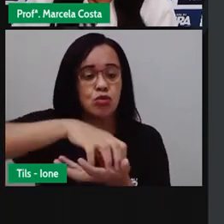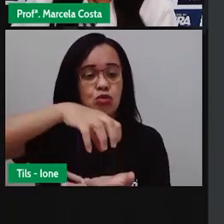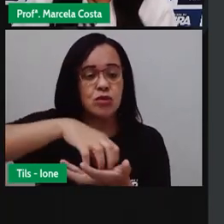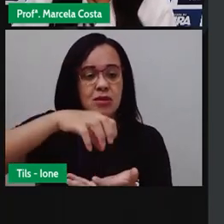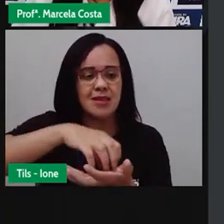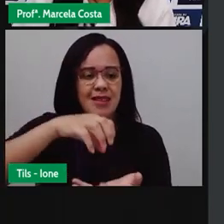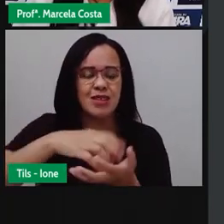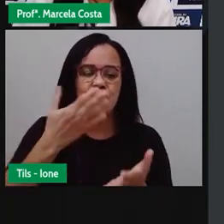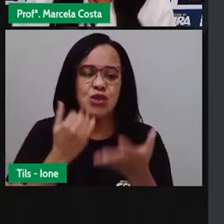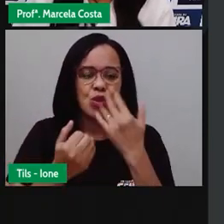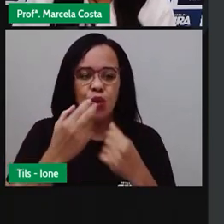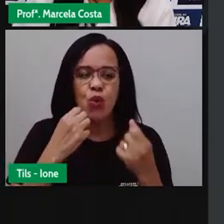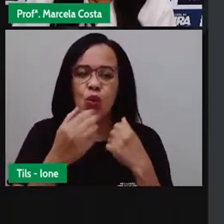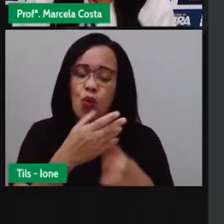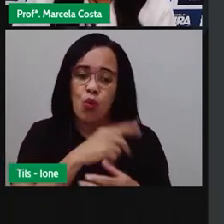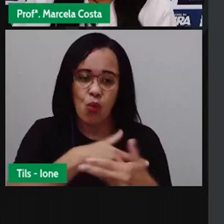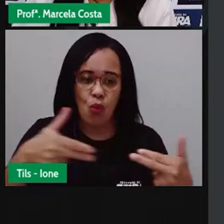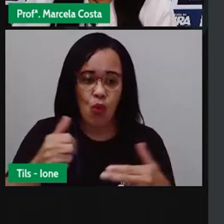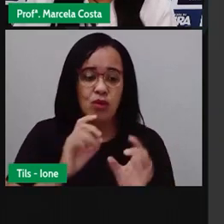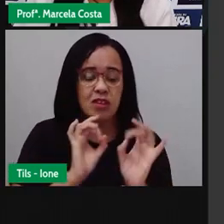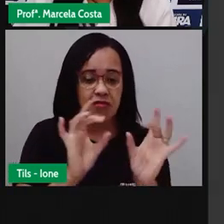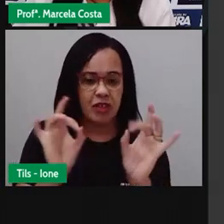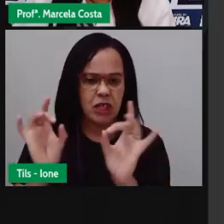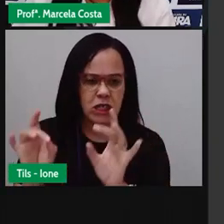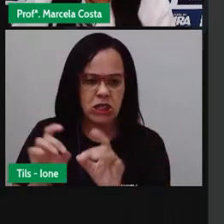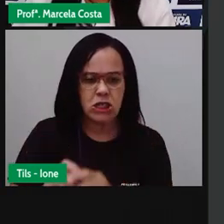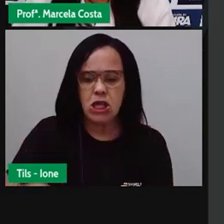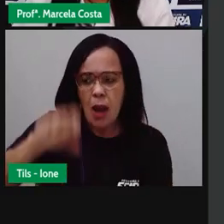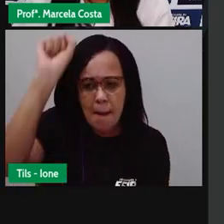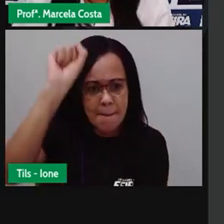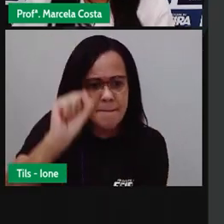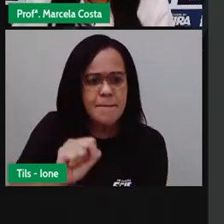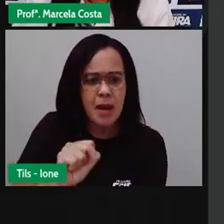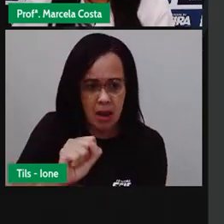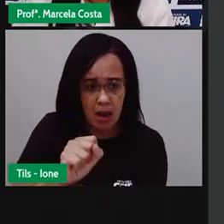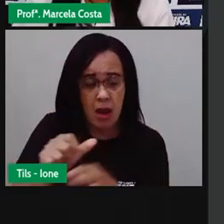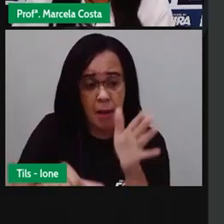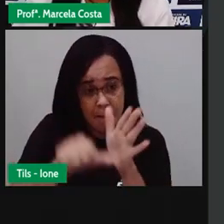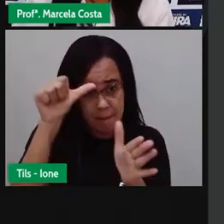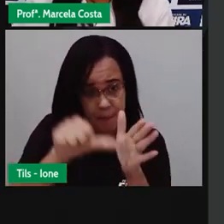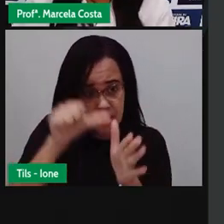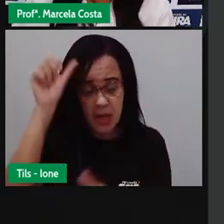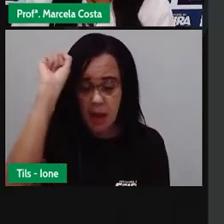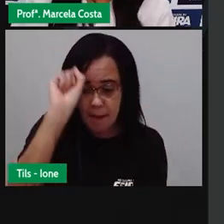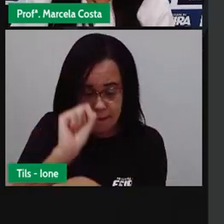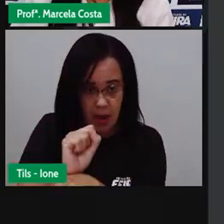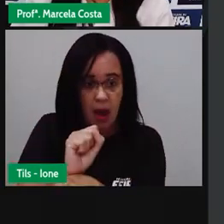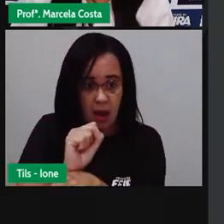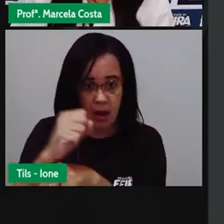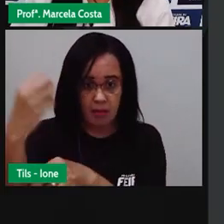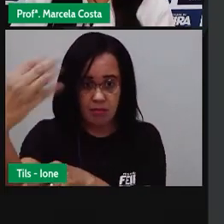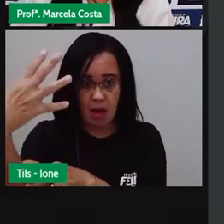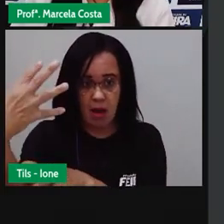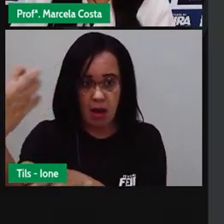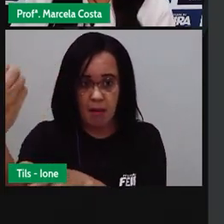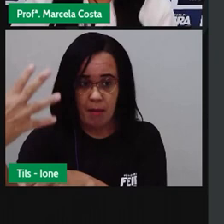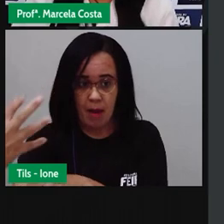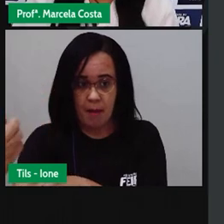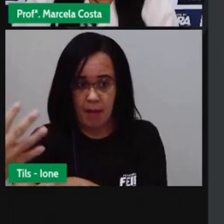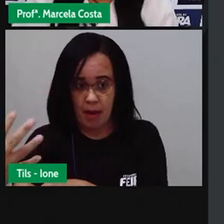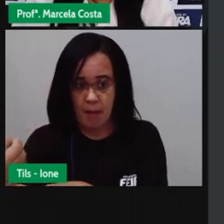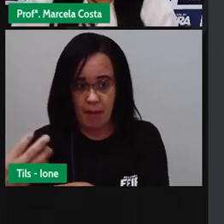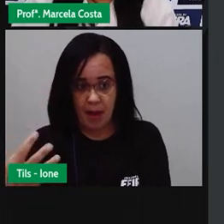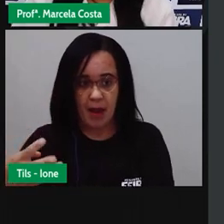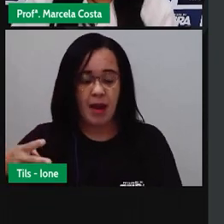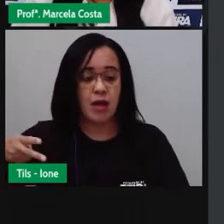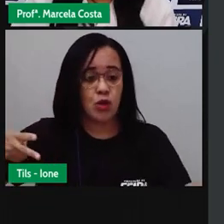fica é parada obrigatória. Primeiro, porque tem uma sinaleira ali no cruzamento